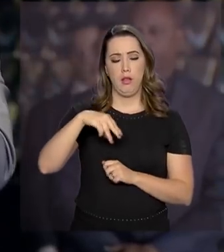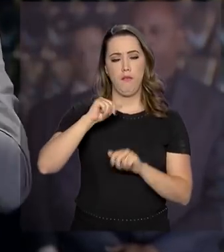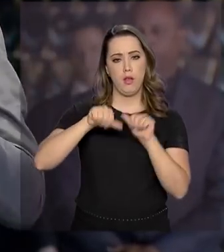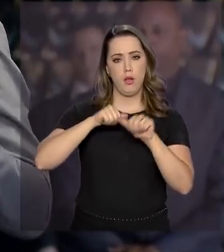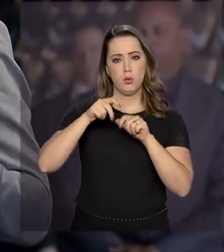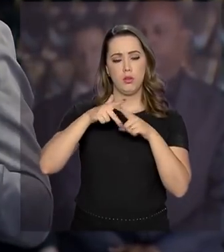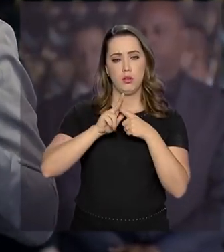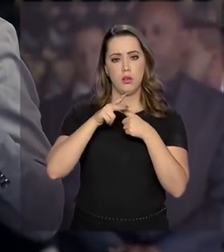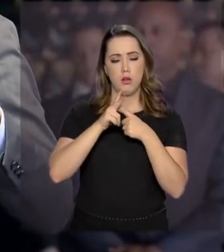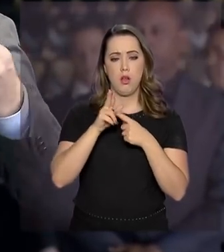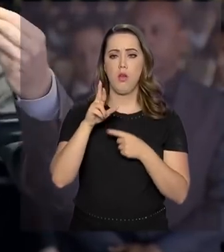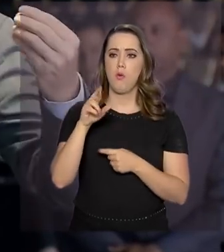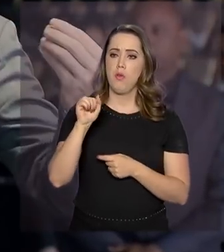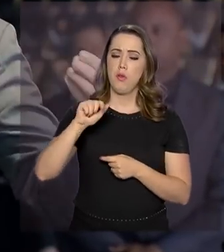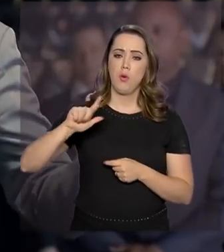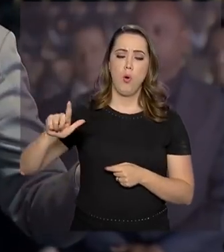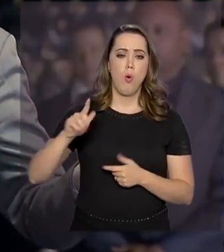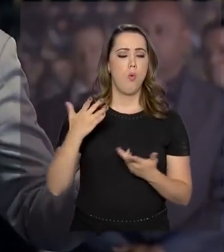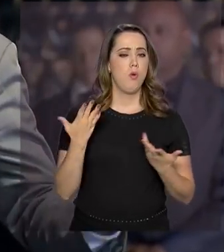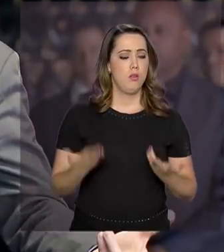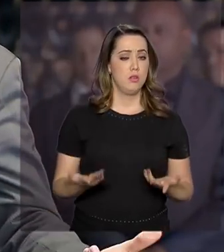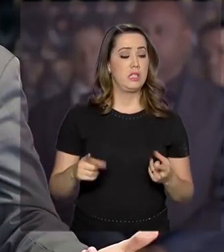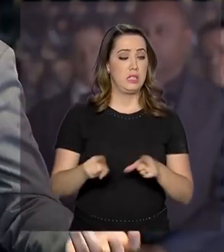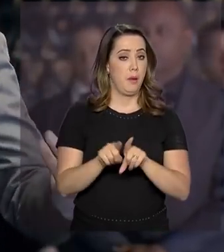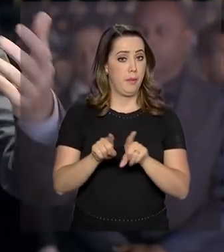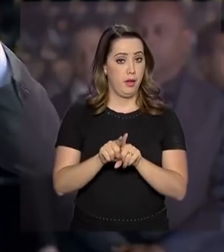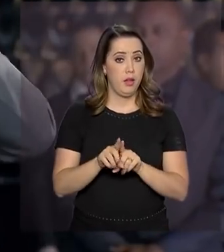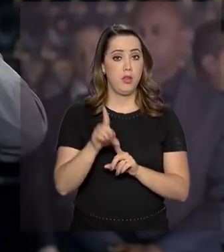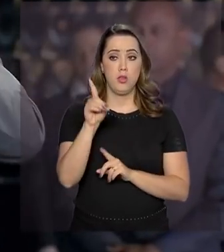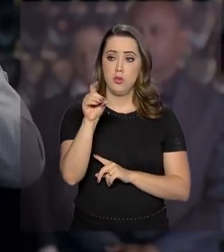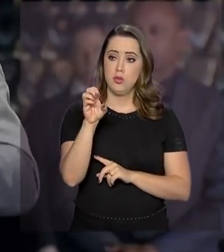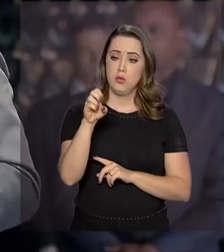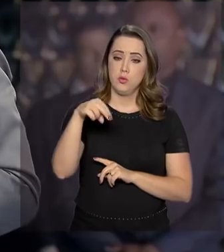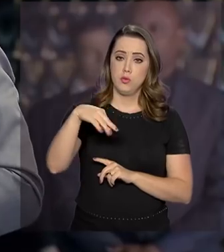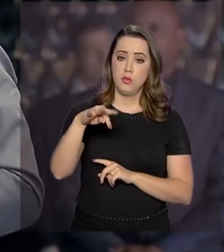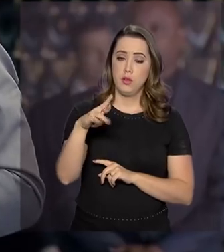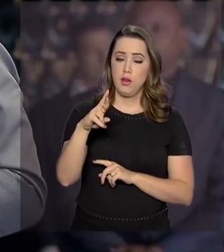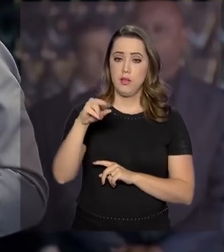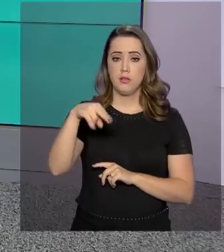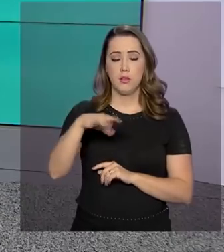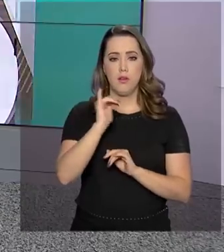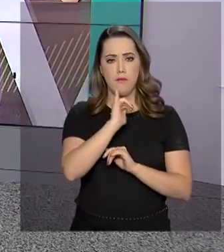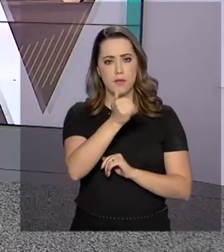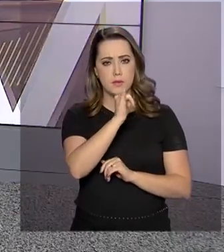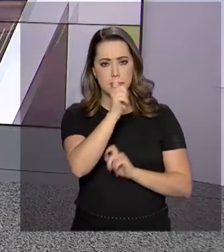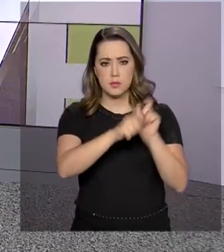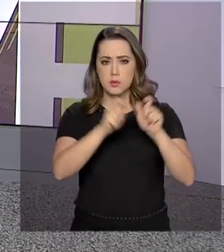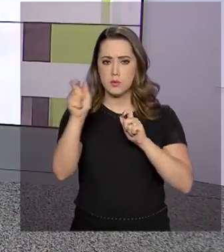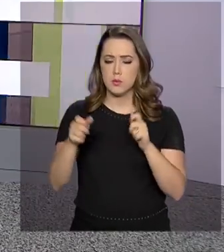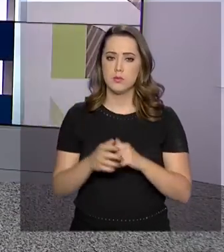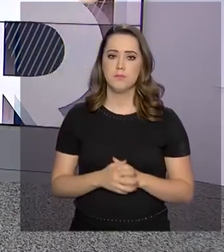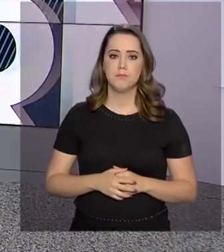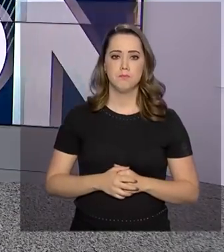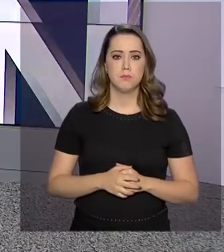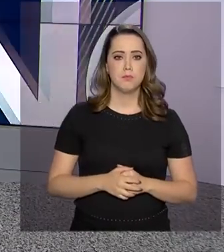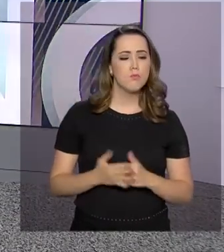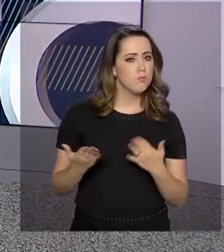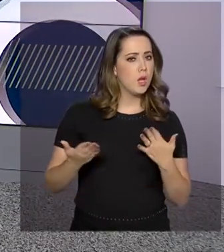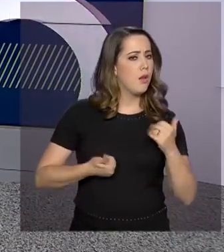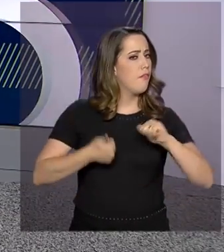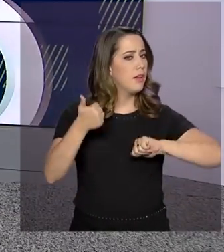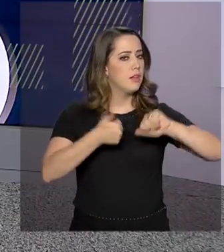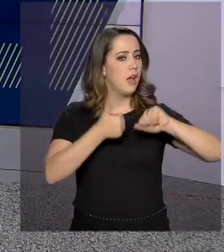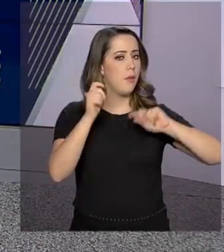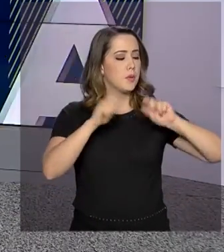campanhas de RICAL e o Denatran vai comunicar aos consumidores. Para avaliar a